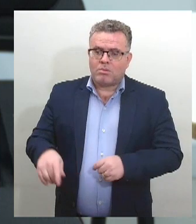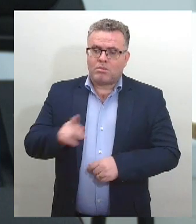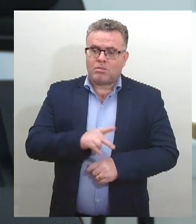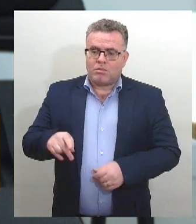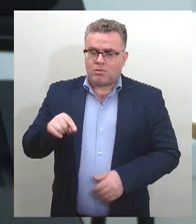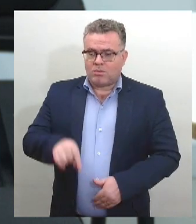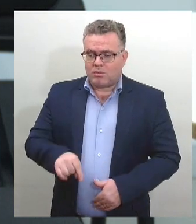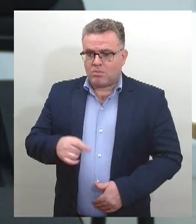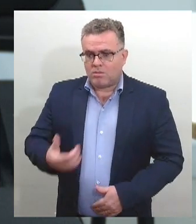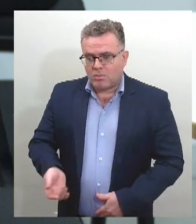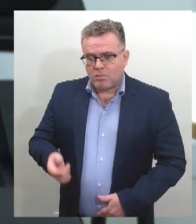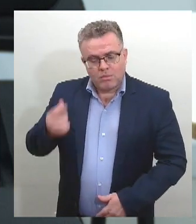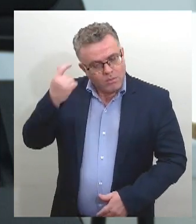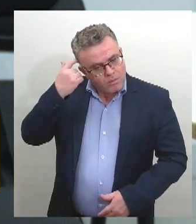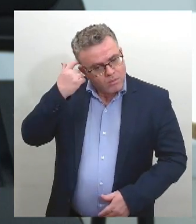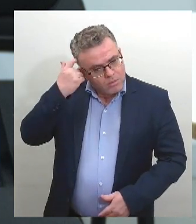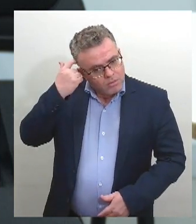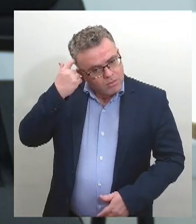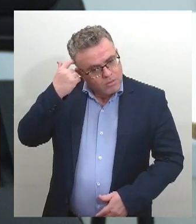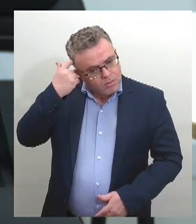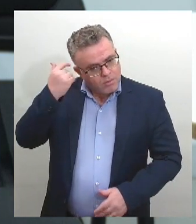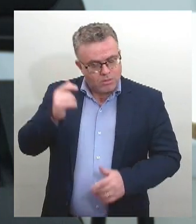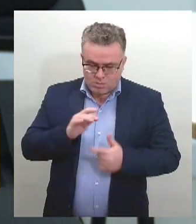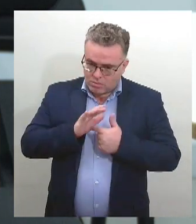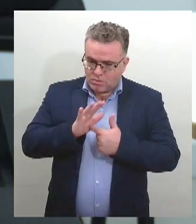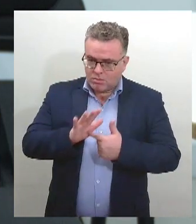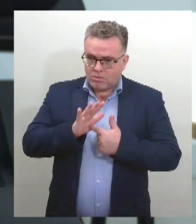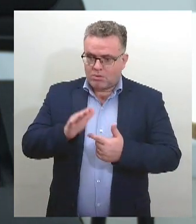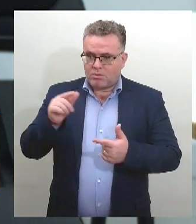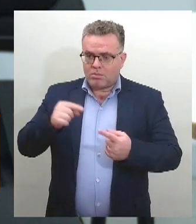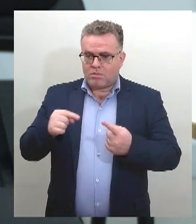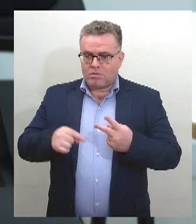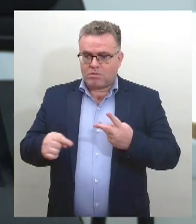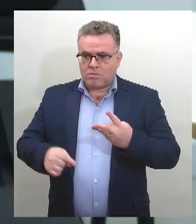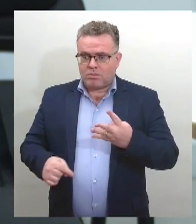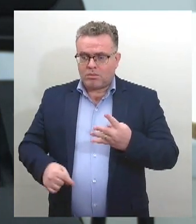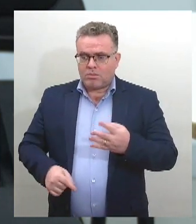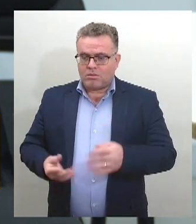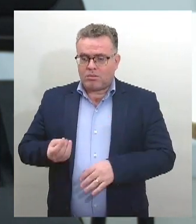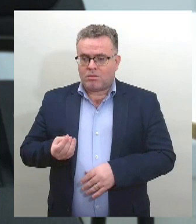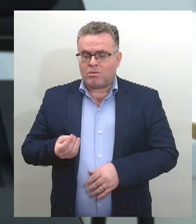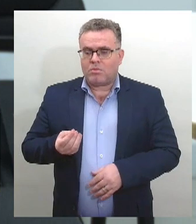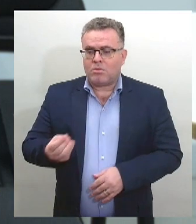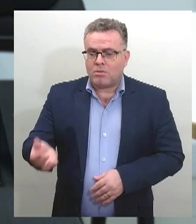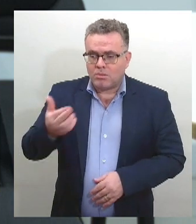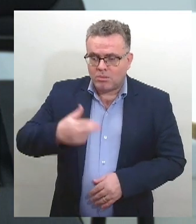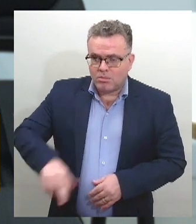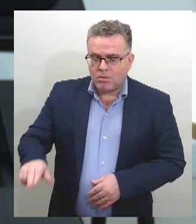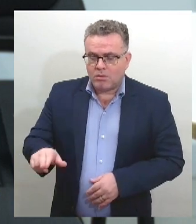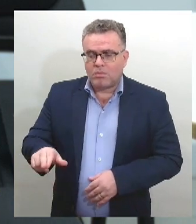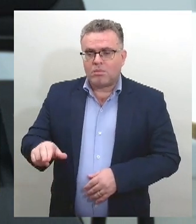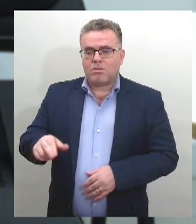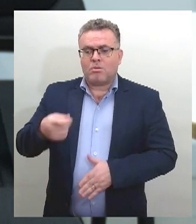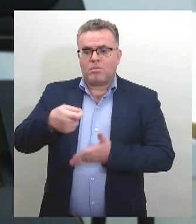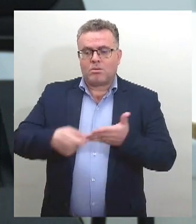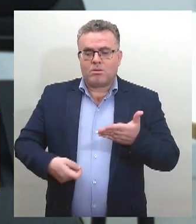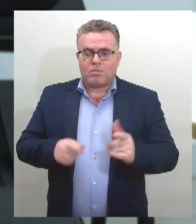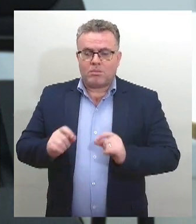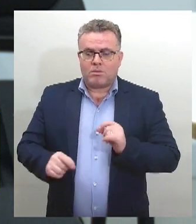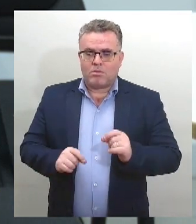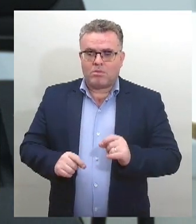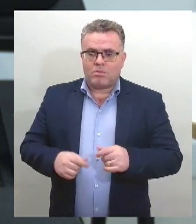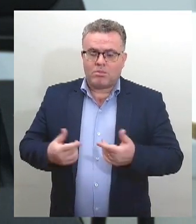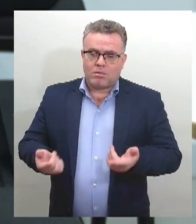E fizeram algumas pontuações e eu enviei o recurso com relação à questão do indeferimento das cotas.